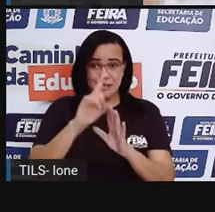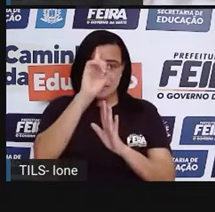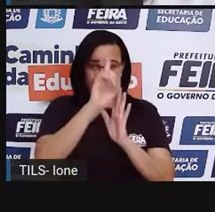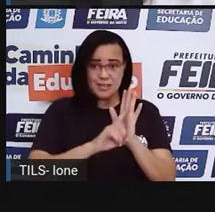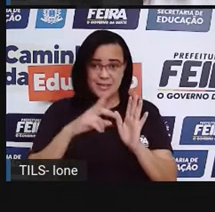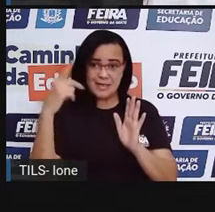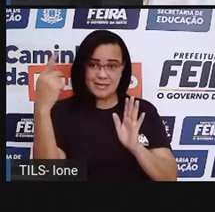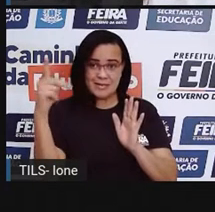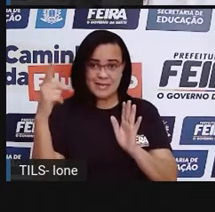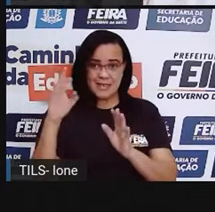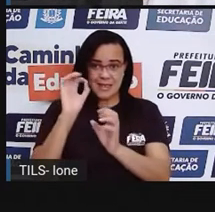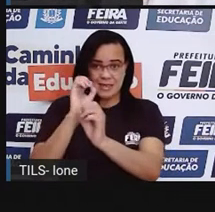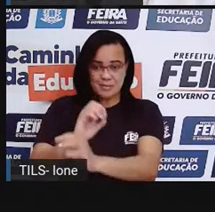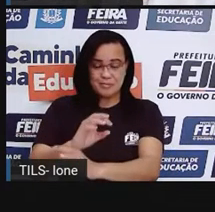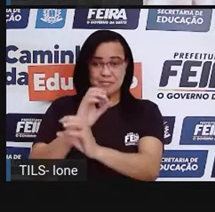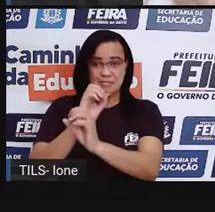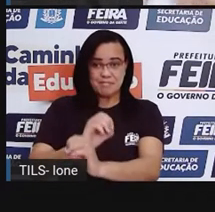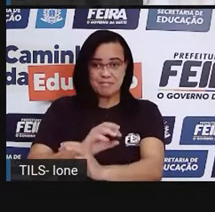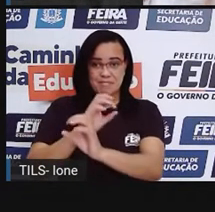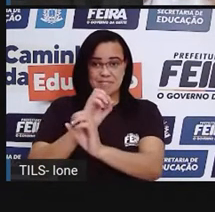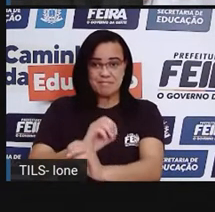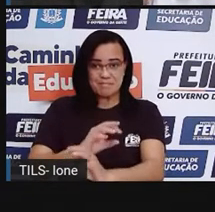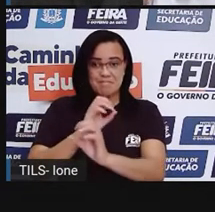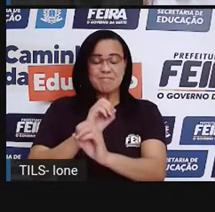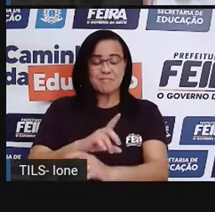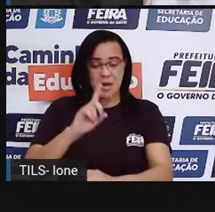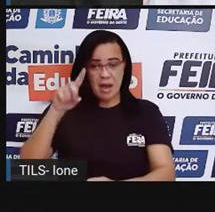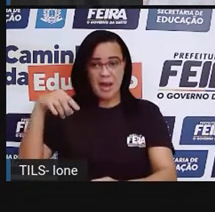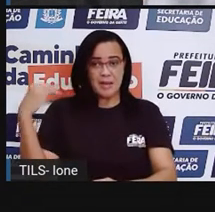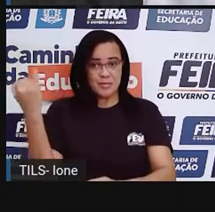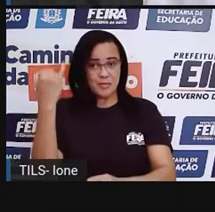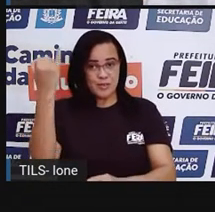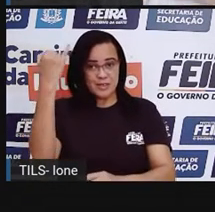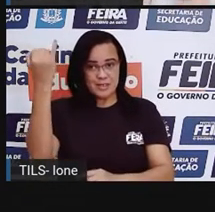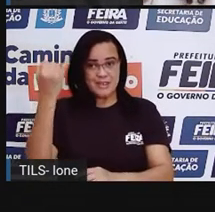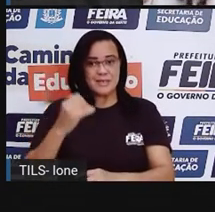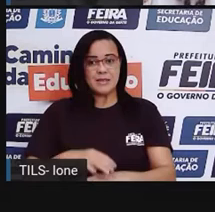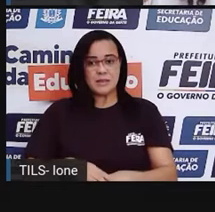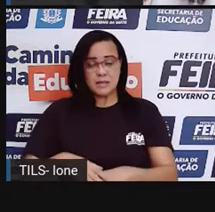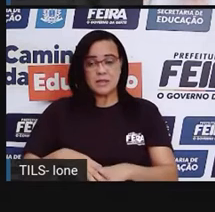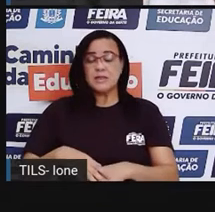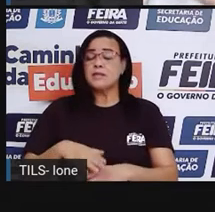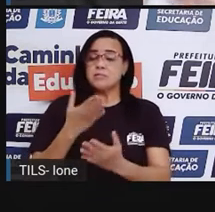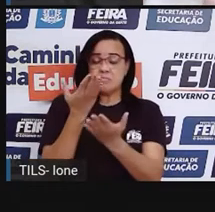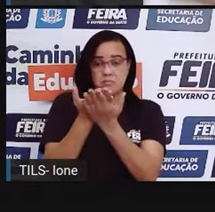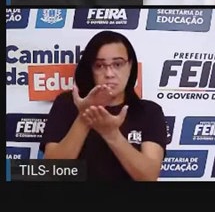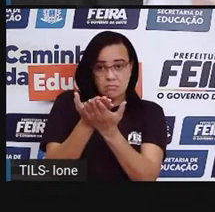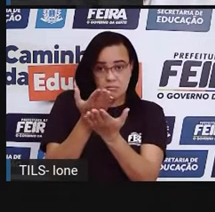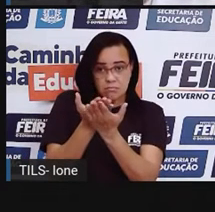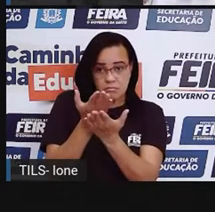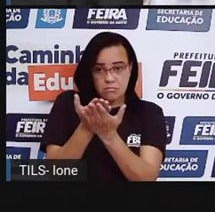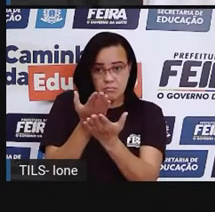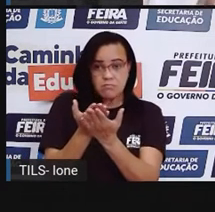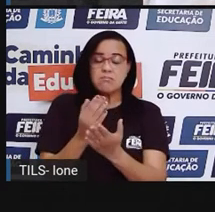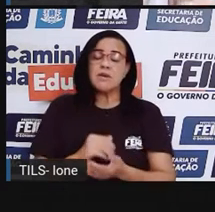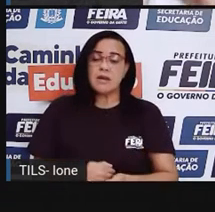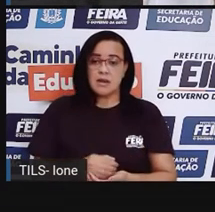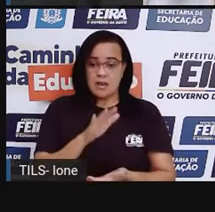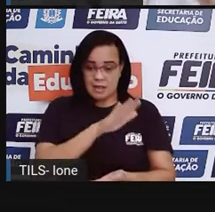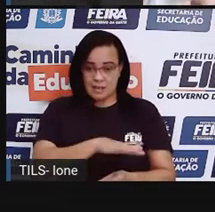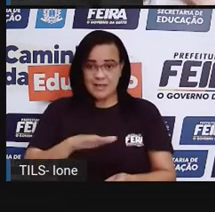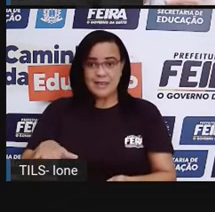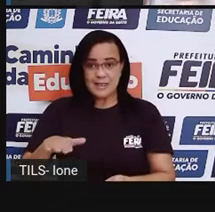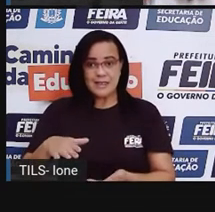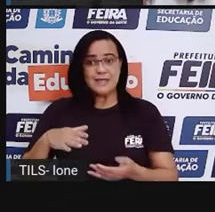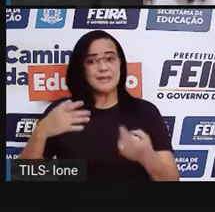com o Ione, dando aula para vocês, né? Porque vocês têm esse direito de assistir a aula, né? Vocês têm o direito à criança, né, que